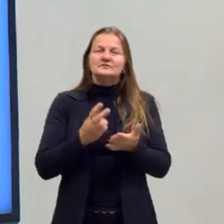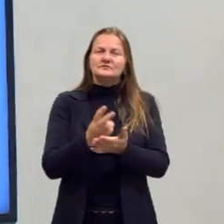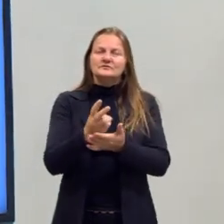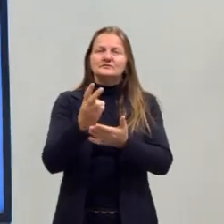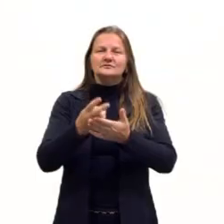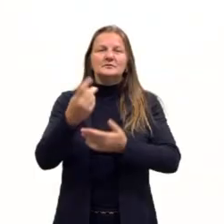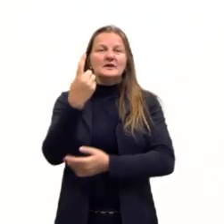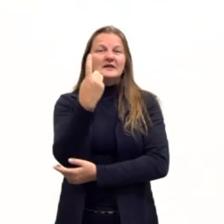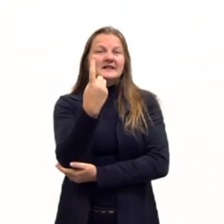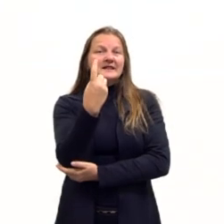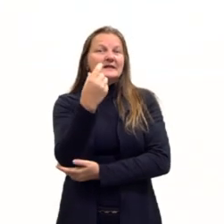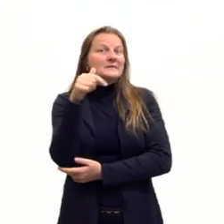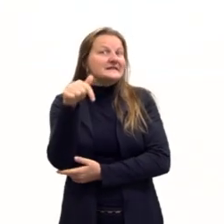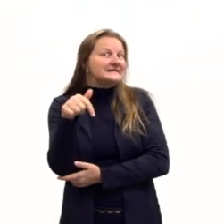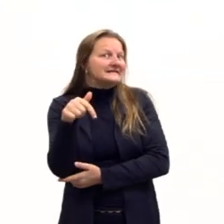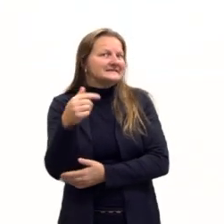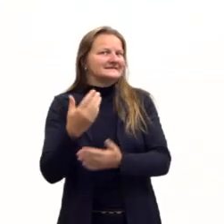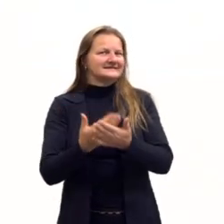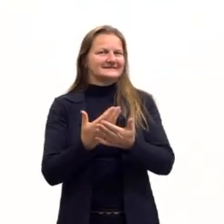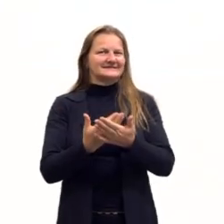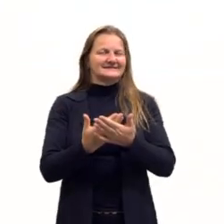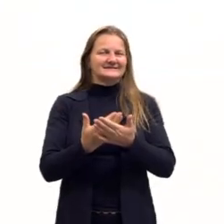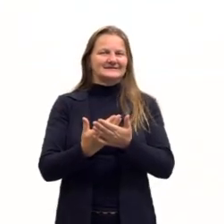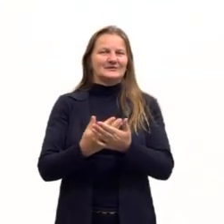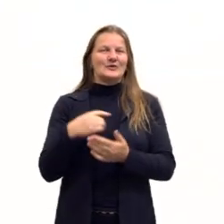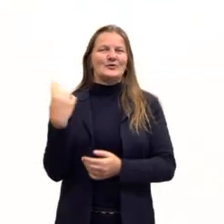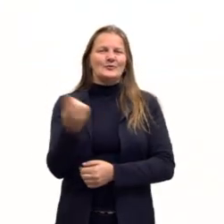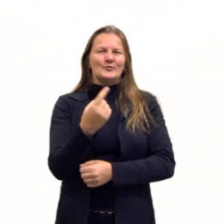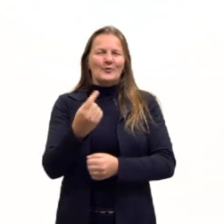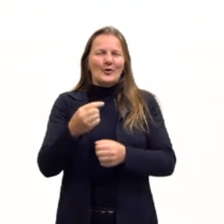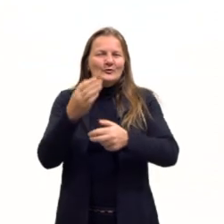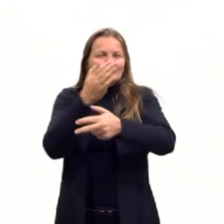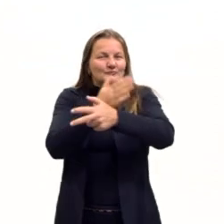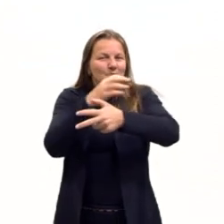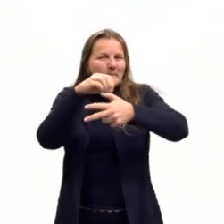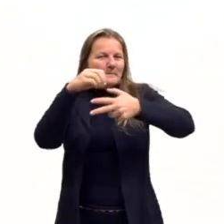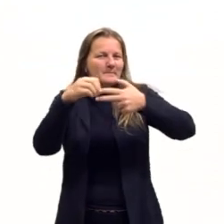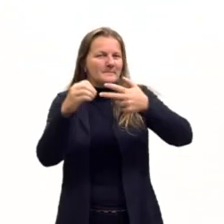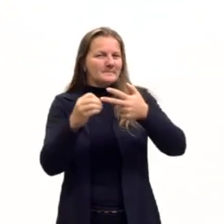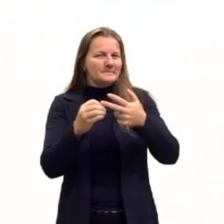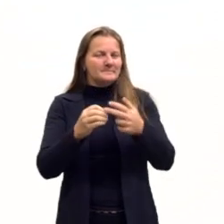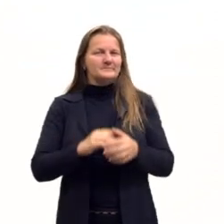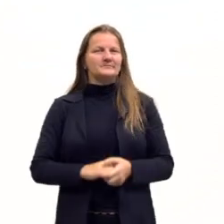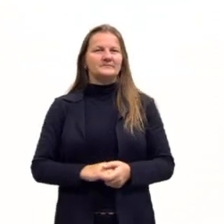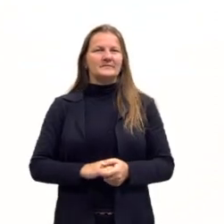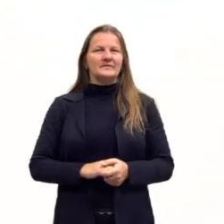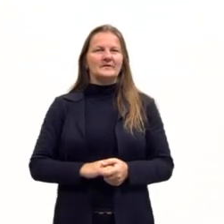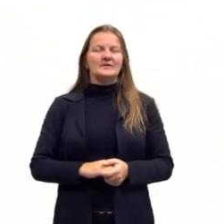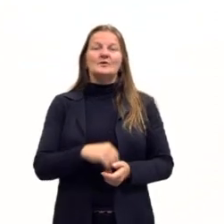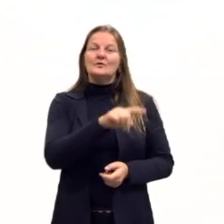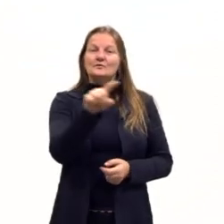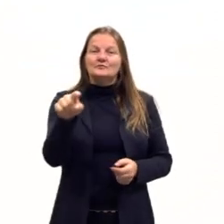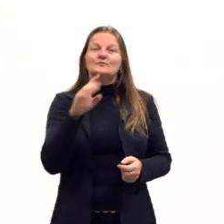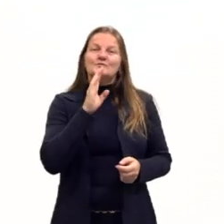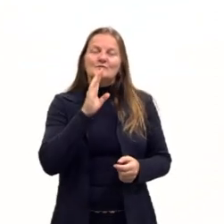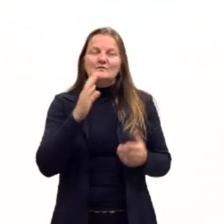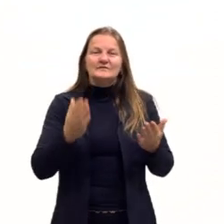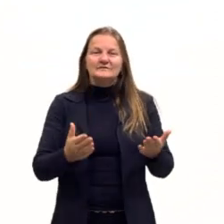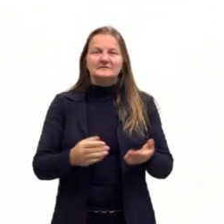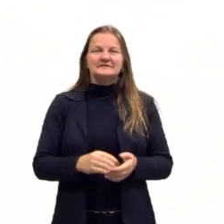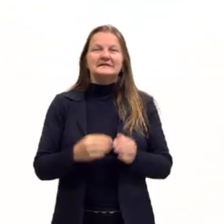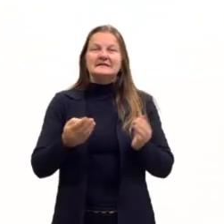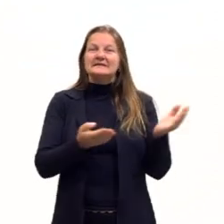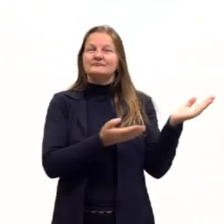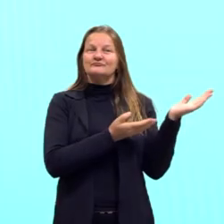estamos na 17ª aula do nosso curso preparatório para o Enem. E você já sabe, você já conhece, eu deixo para vocês